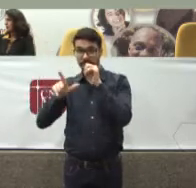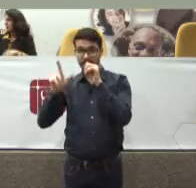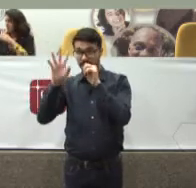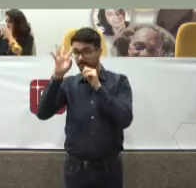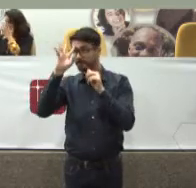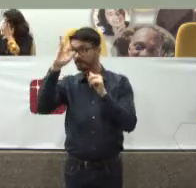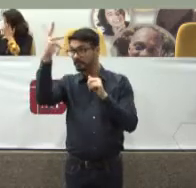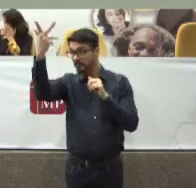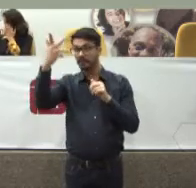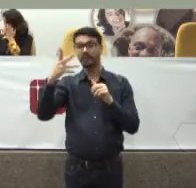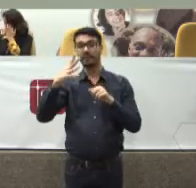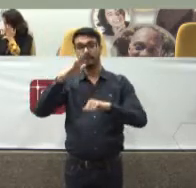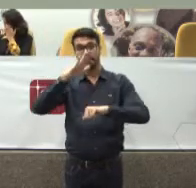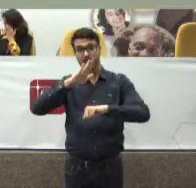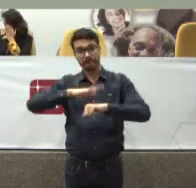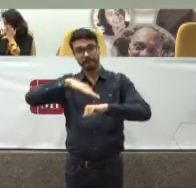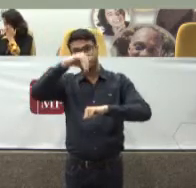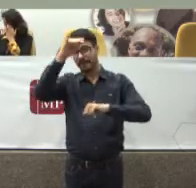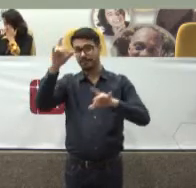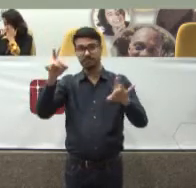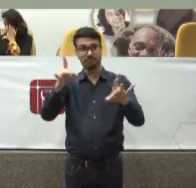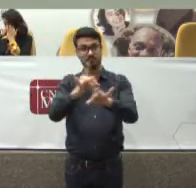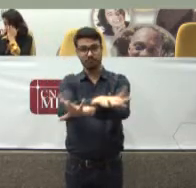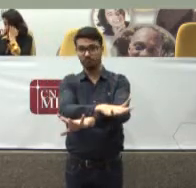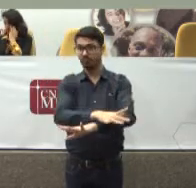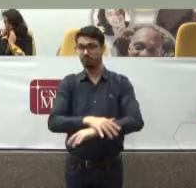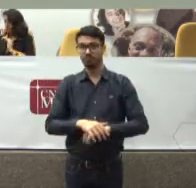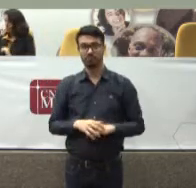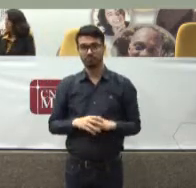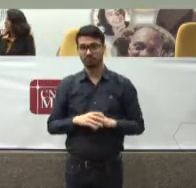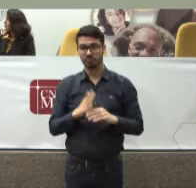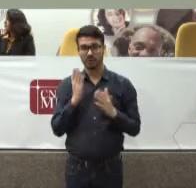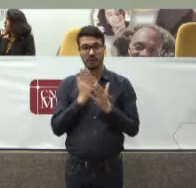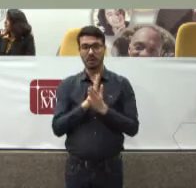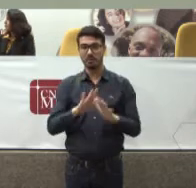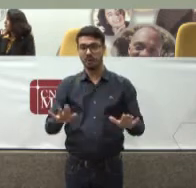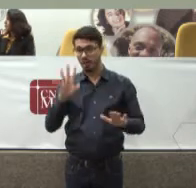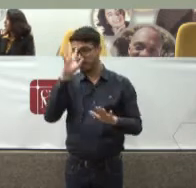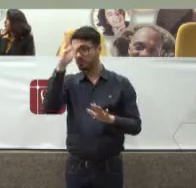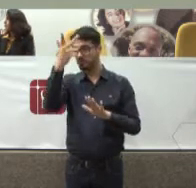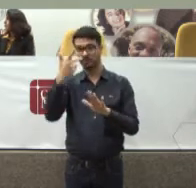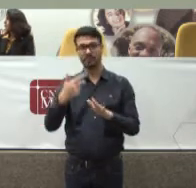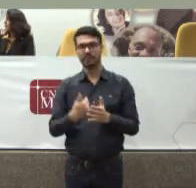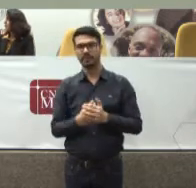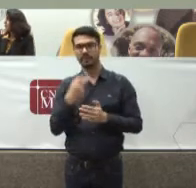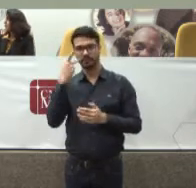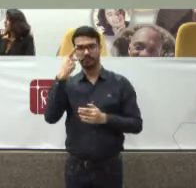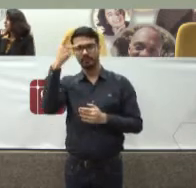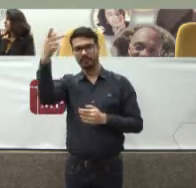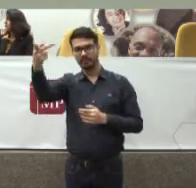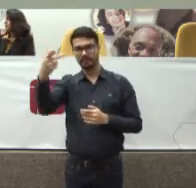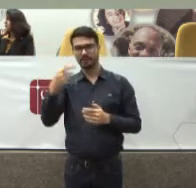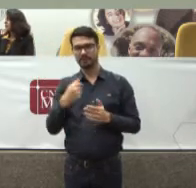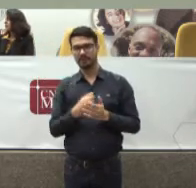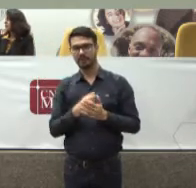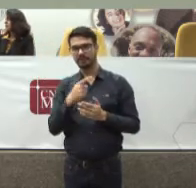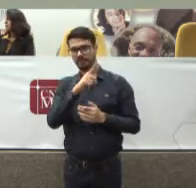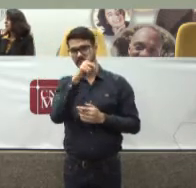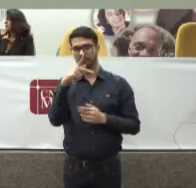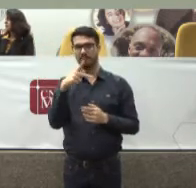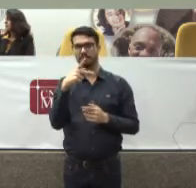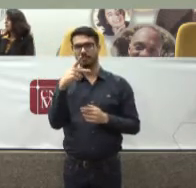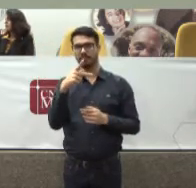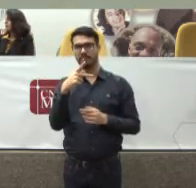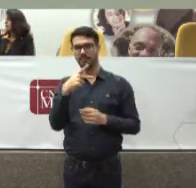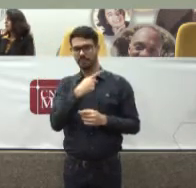resolvida De forma Definitiva Eu me lembro De uma das visitas Ao então Presidente Paulo Dimas No Tribunal De Justiça